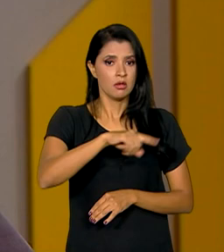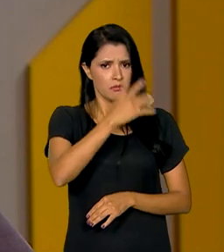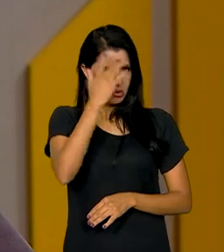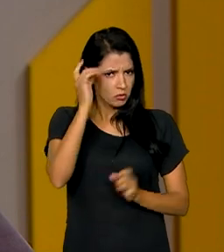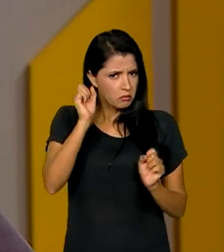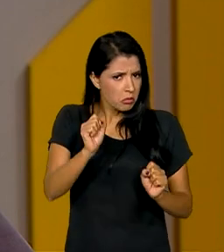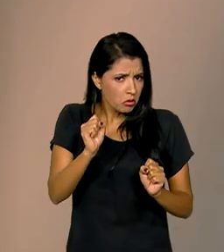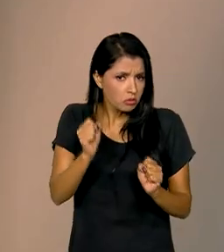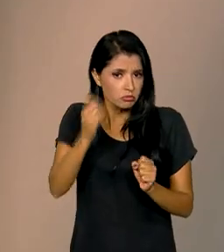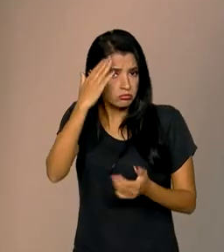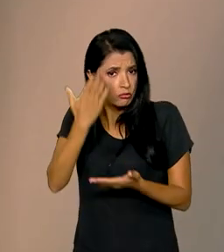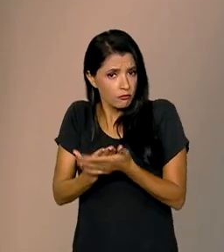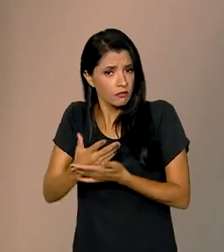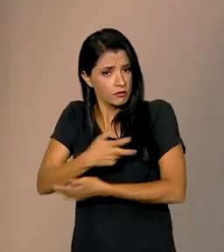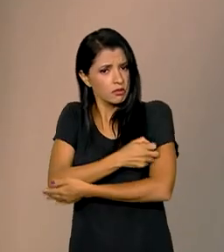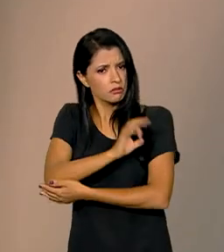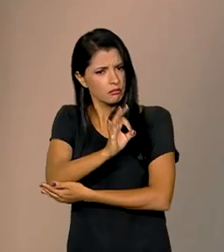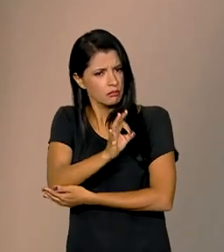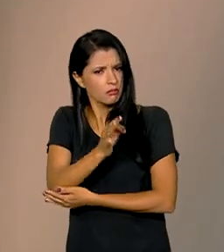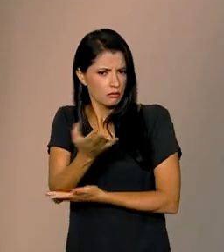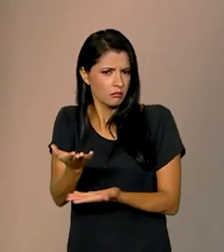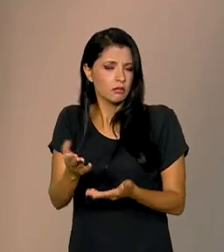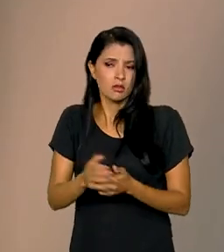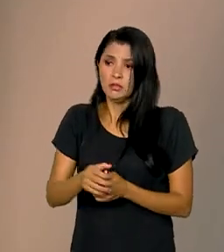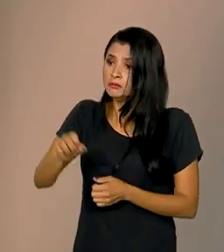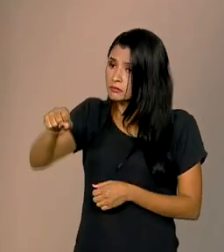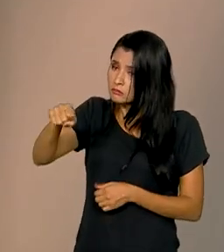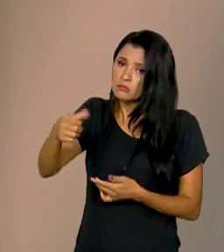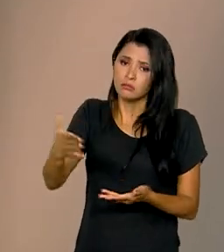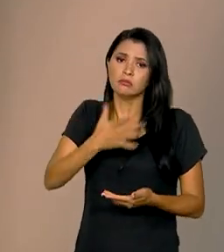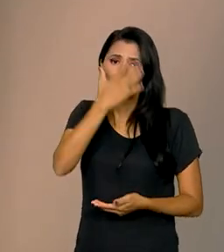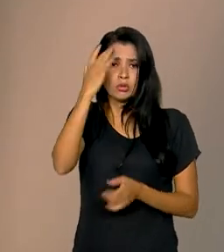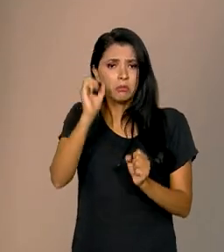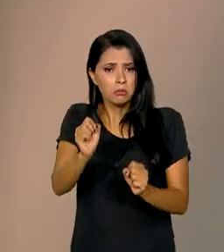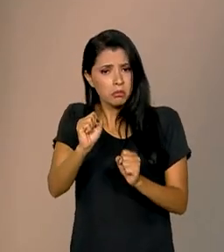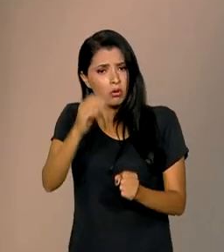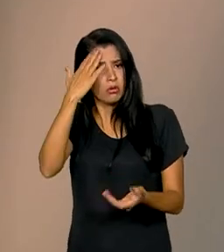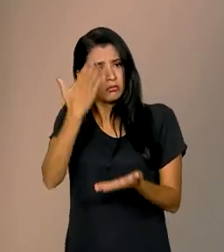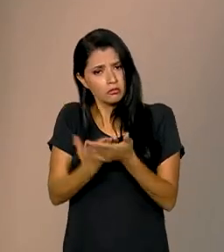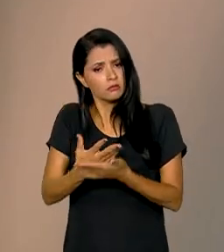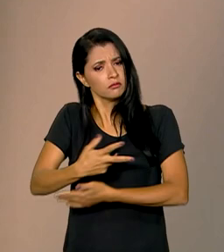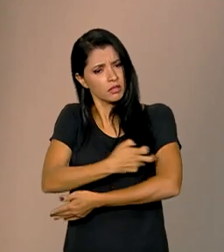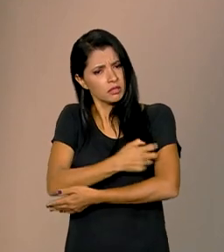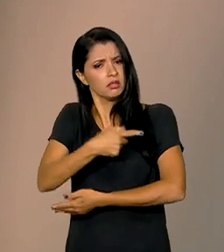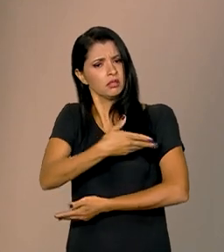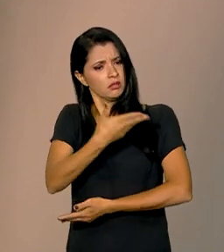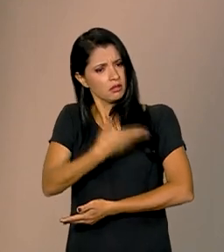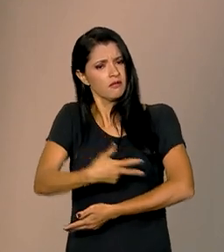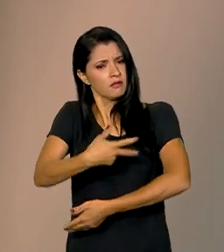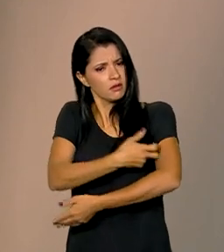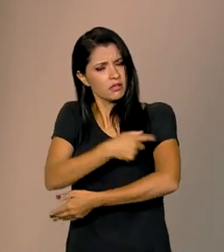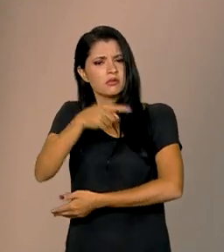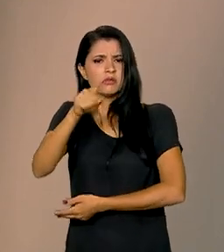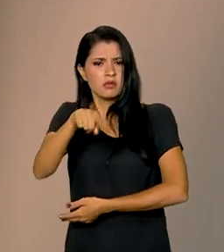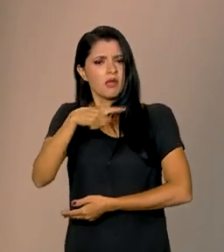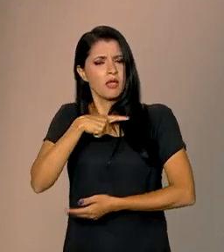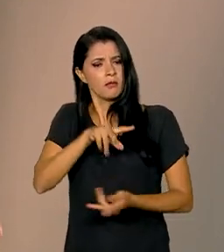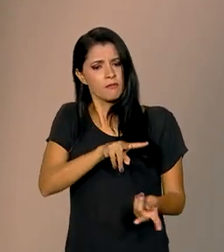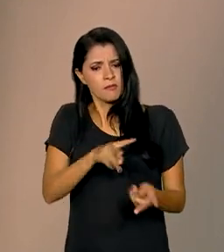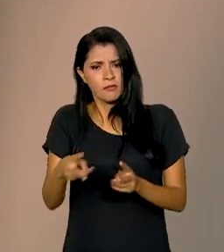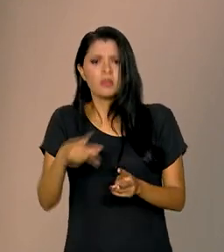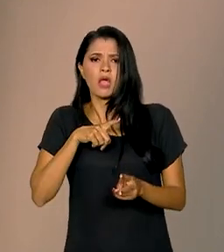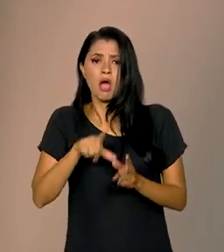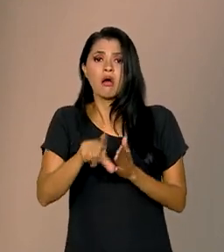vacinas, né, ministra? Com certeza, as pessoas podem confiar nas vacinas. As vacinas, elas passam